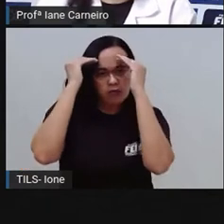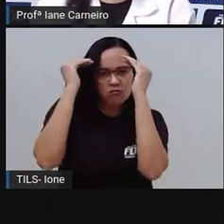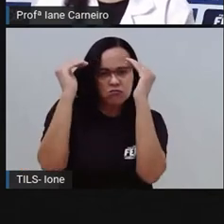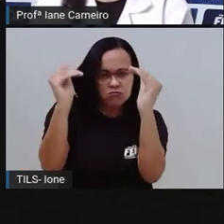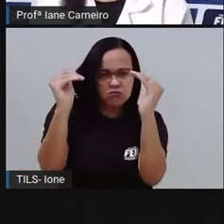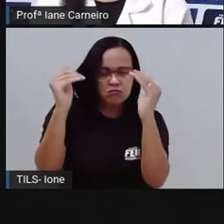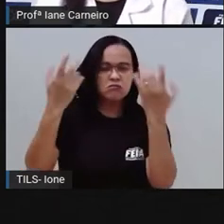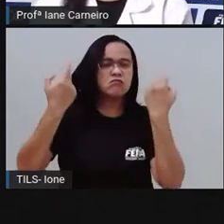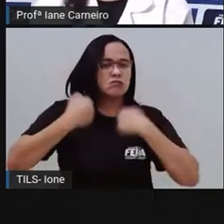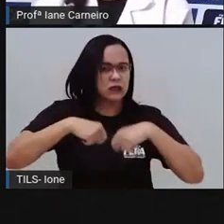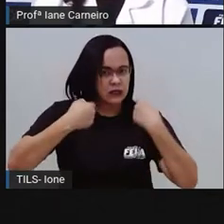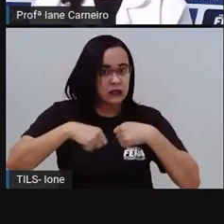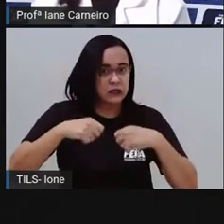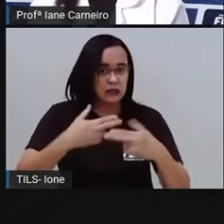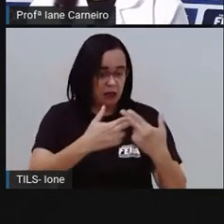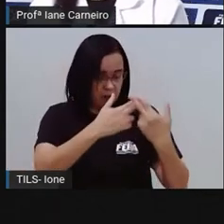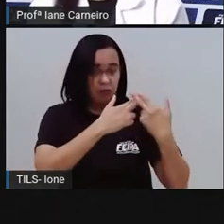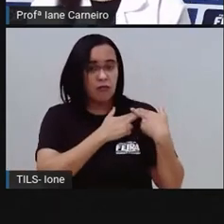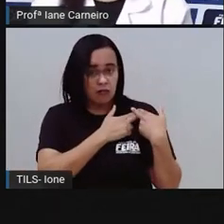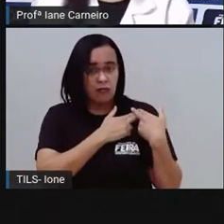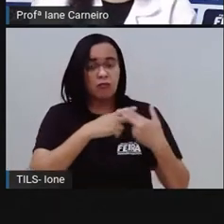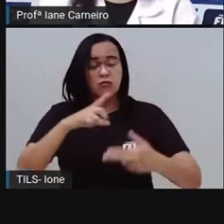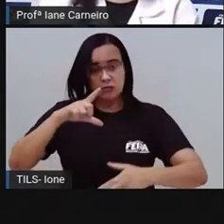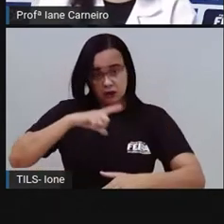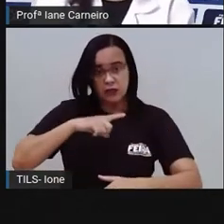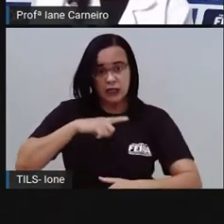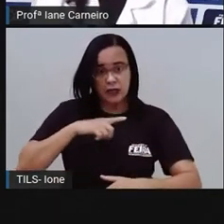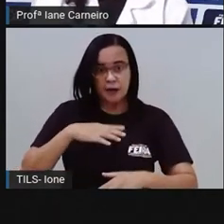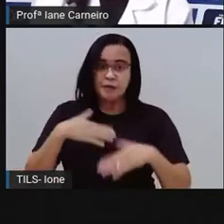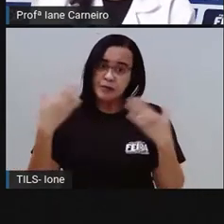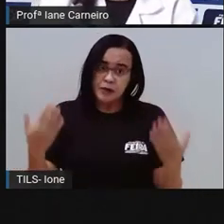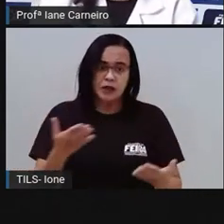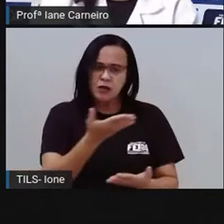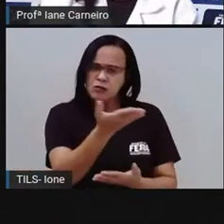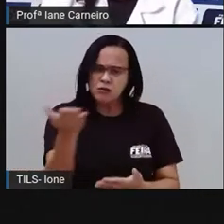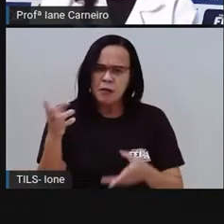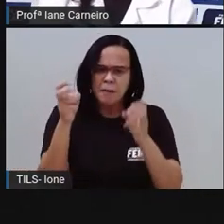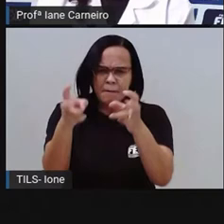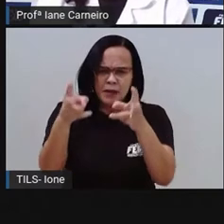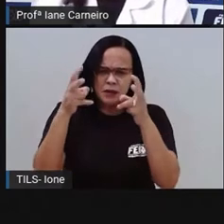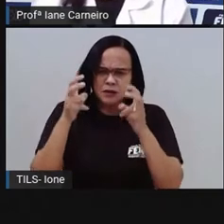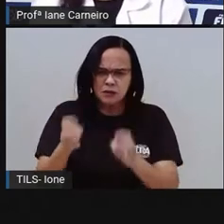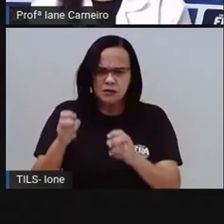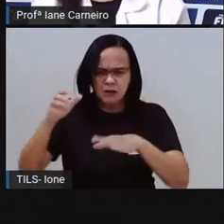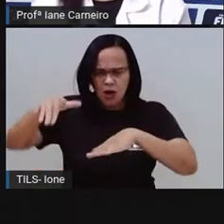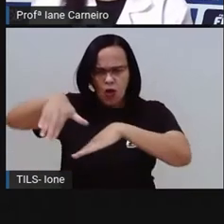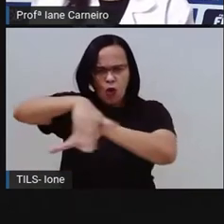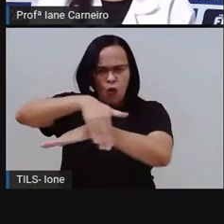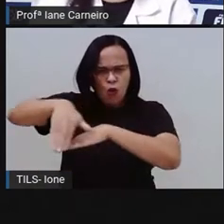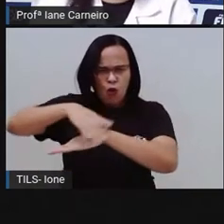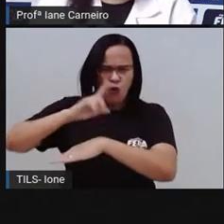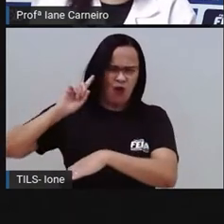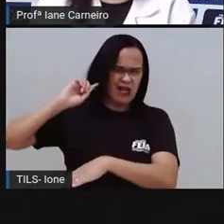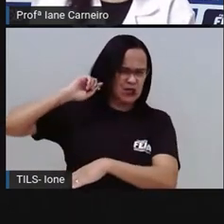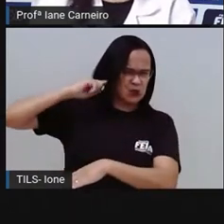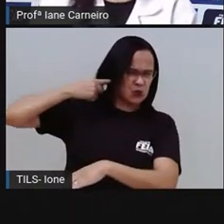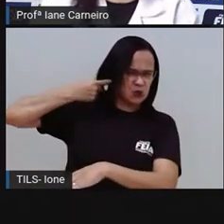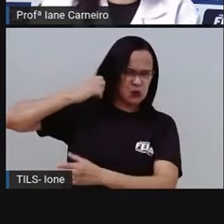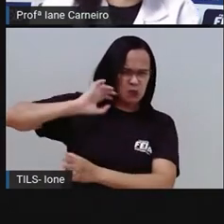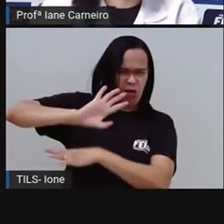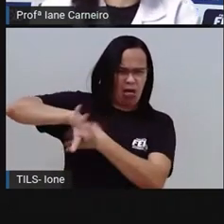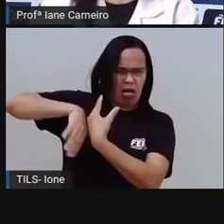vocês perceberem que tem aí na rua de vocês, né? Muita sujeira, vocês podem fazer um mutirão,